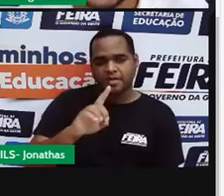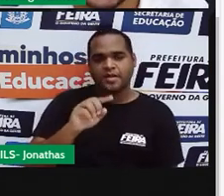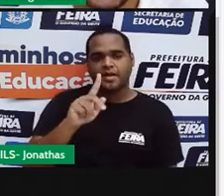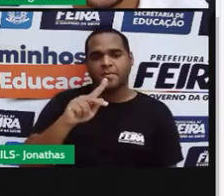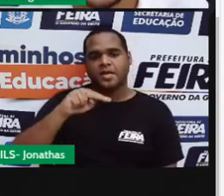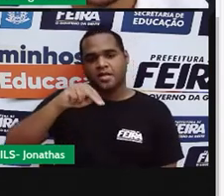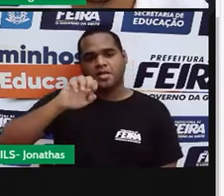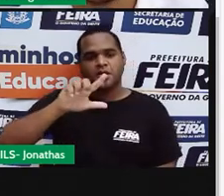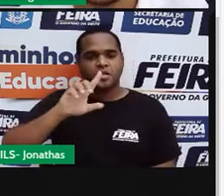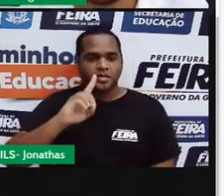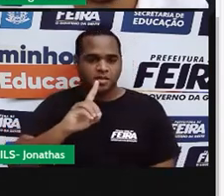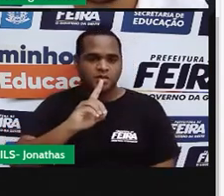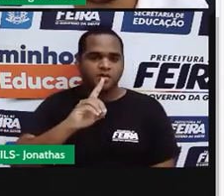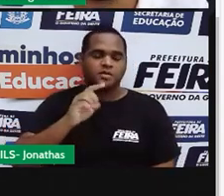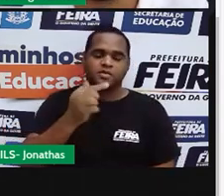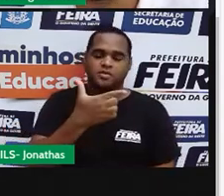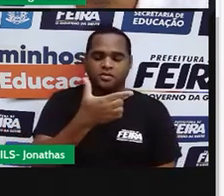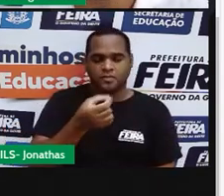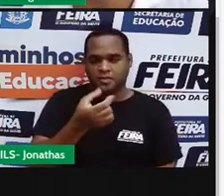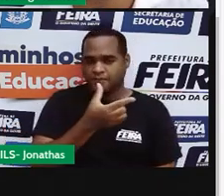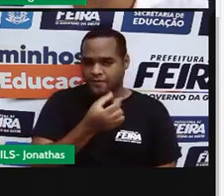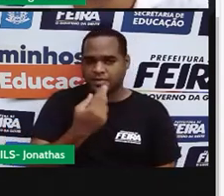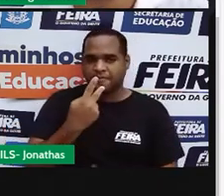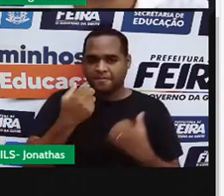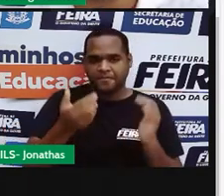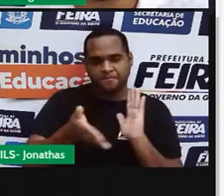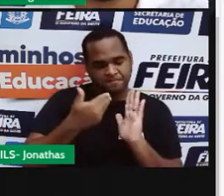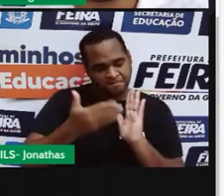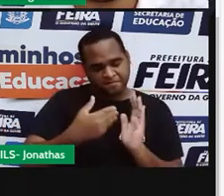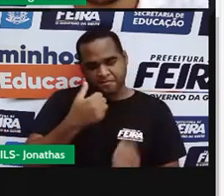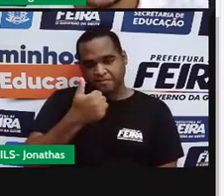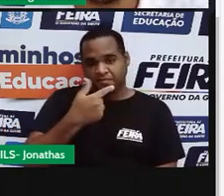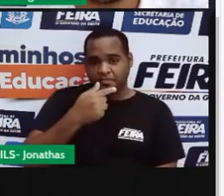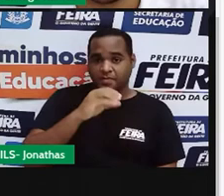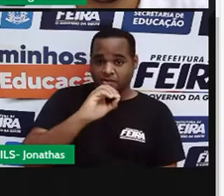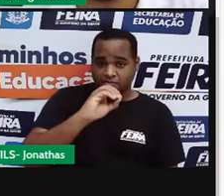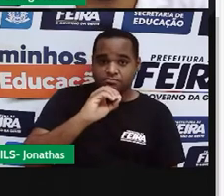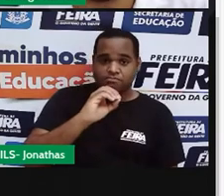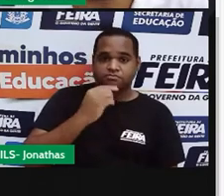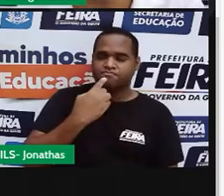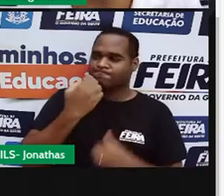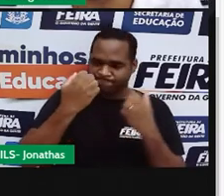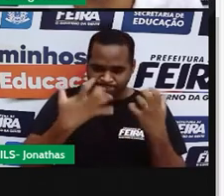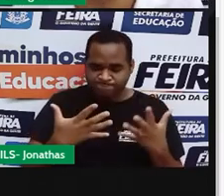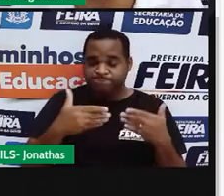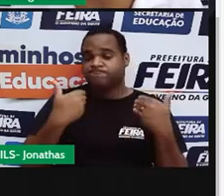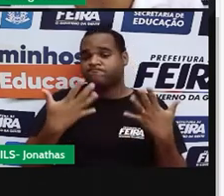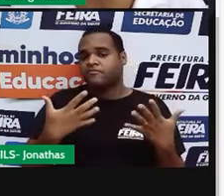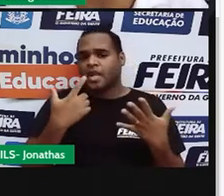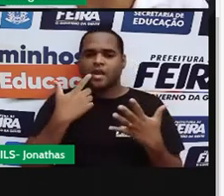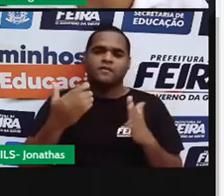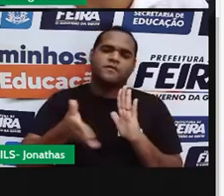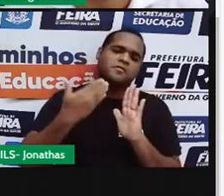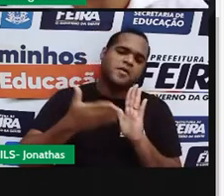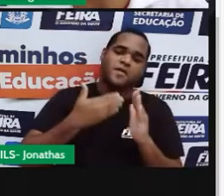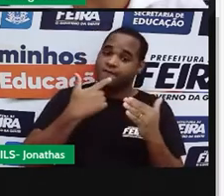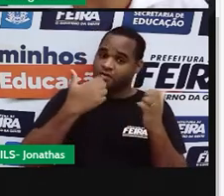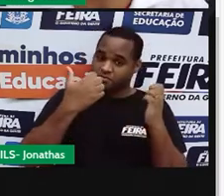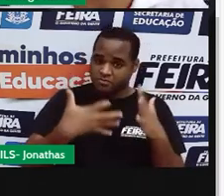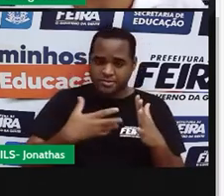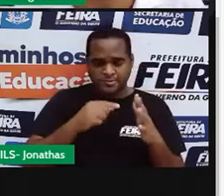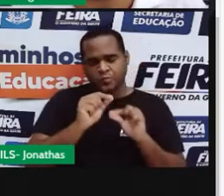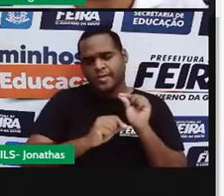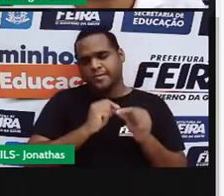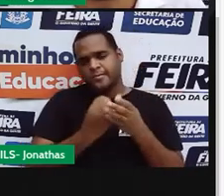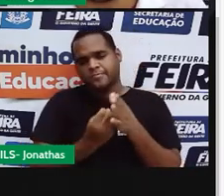do Livro Didático do ano de 2020, na página 170, tá? Então, é uma situação que fala sobre a